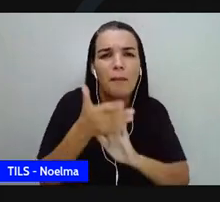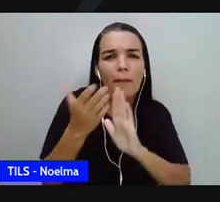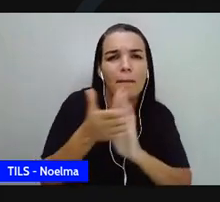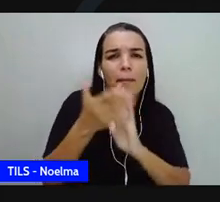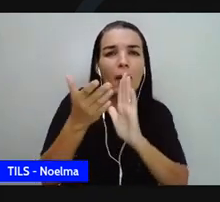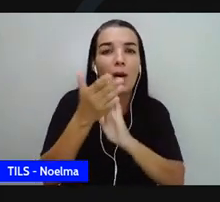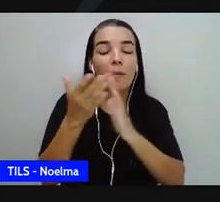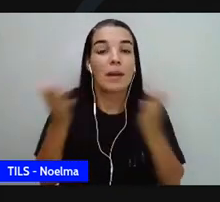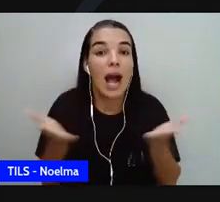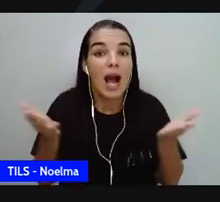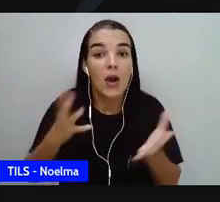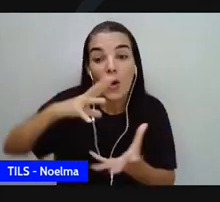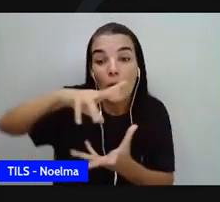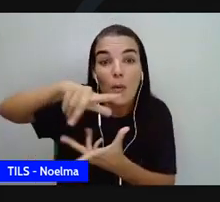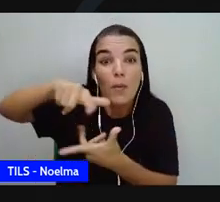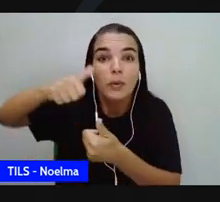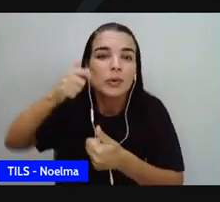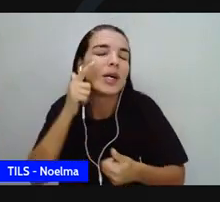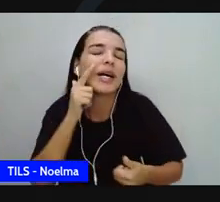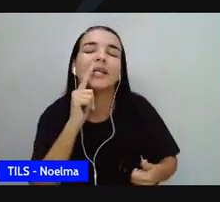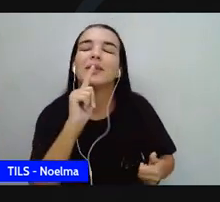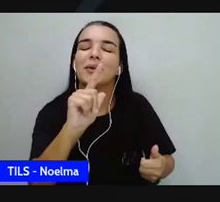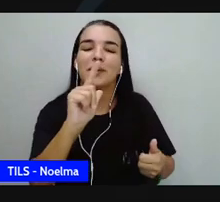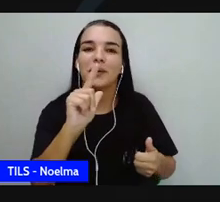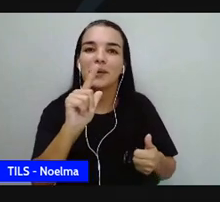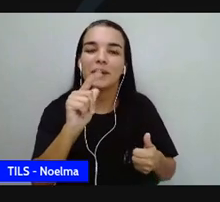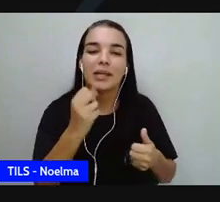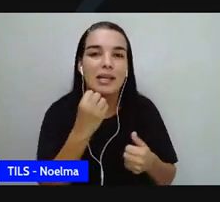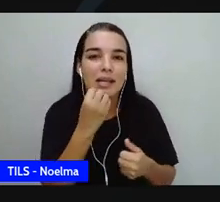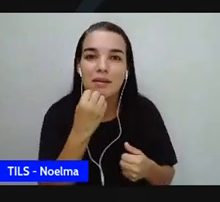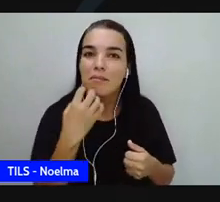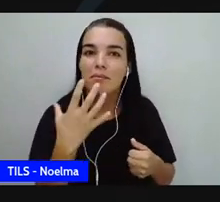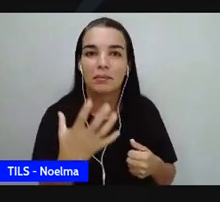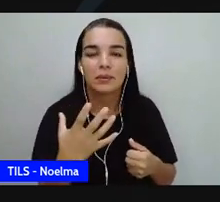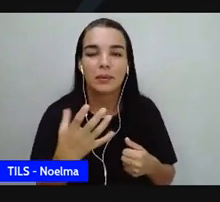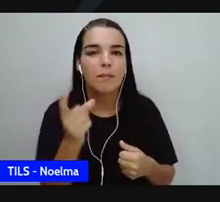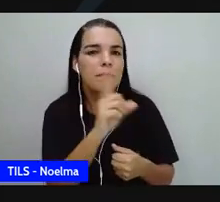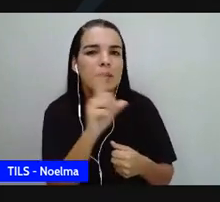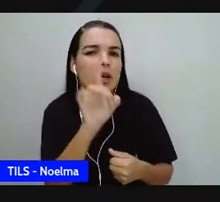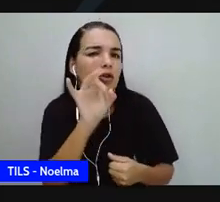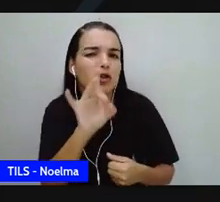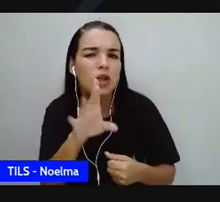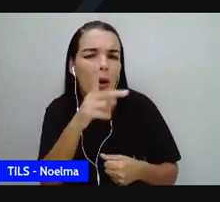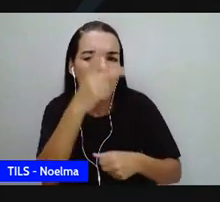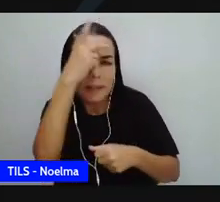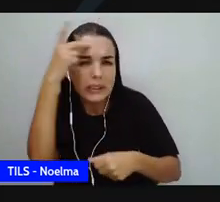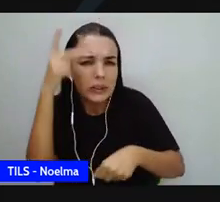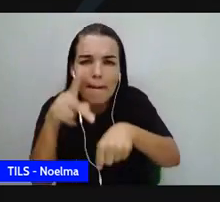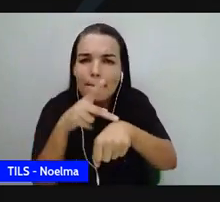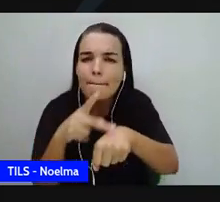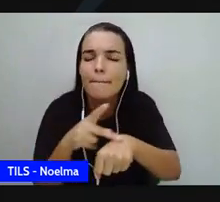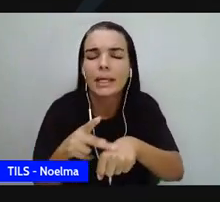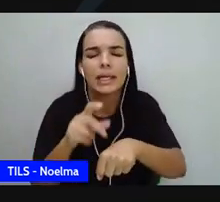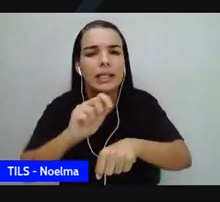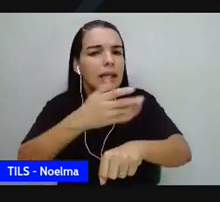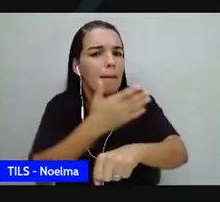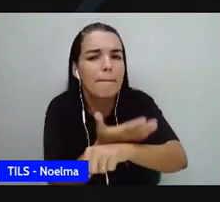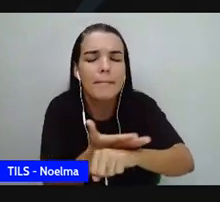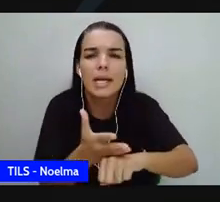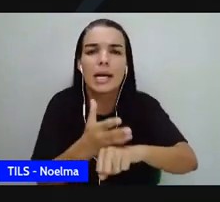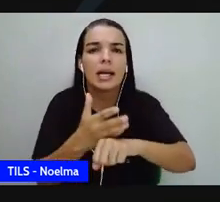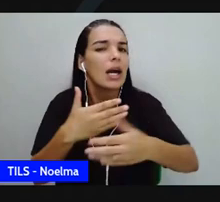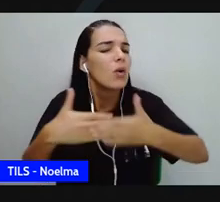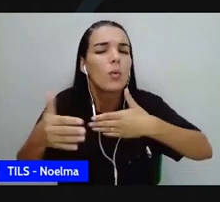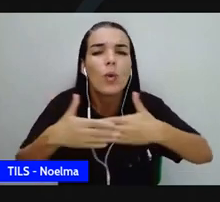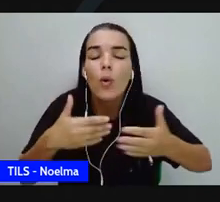pode estar citando no dia da leitura. Não é apenas o homem, não é apenas o branco, não é apenas o rico, qualquer um. Portanto,